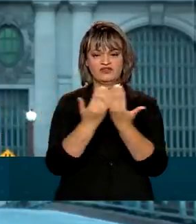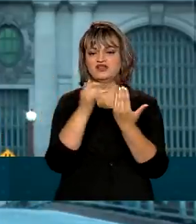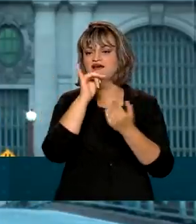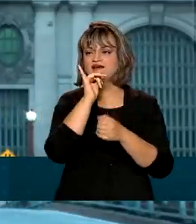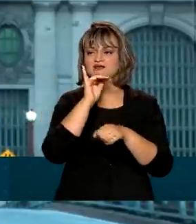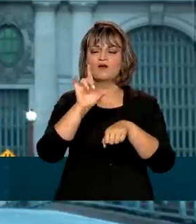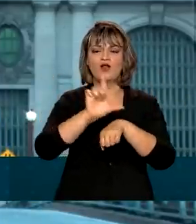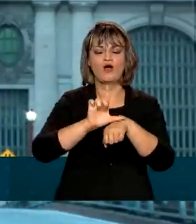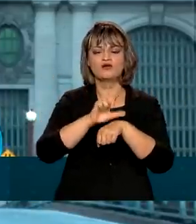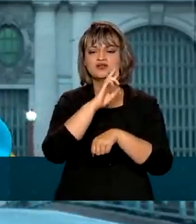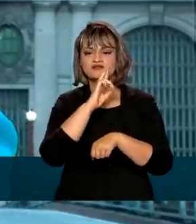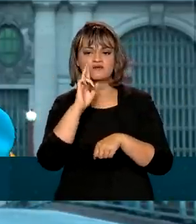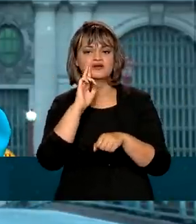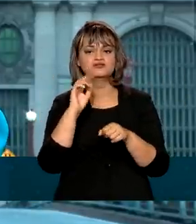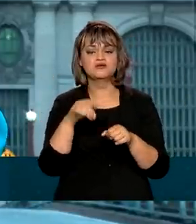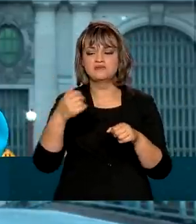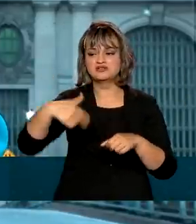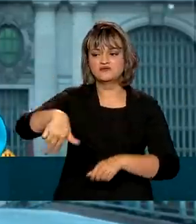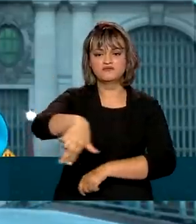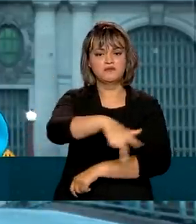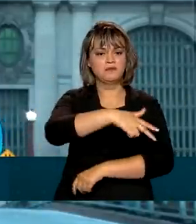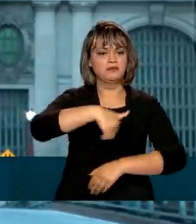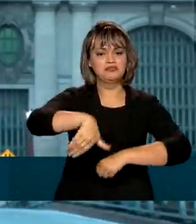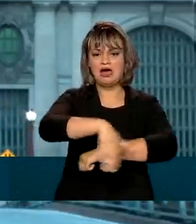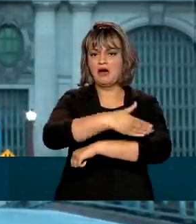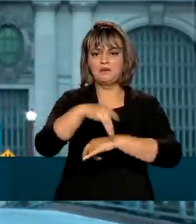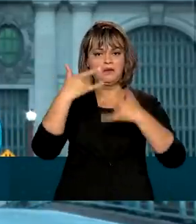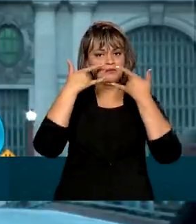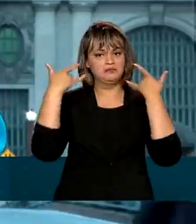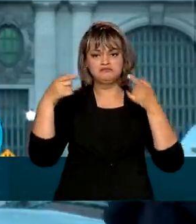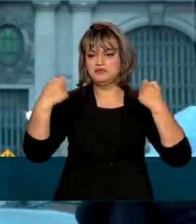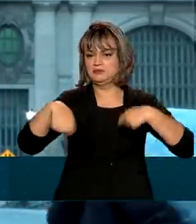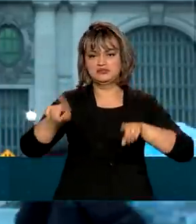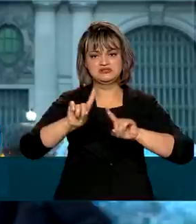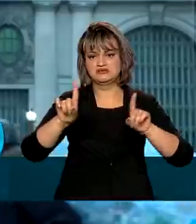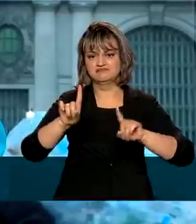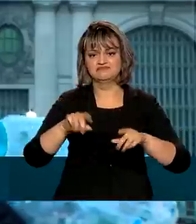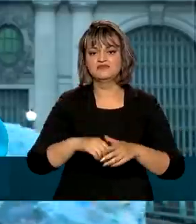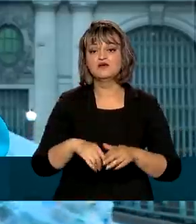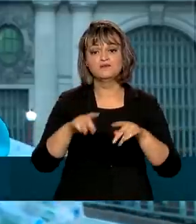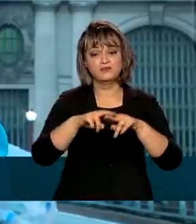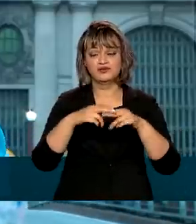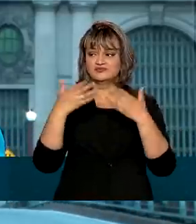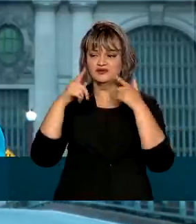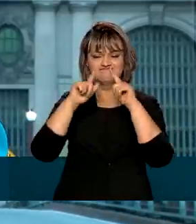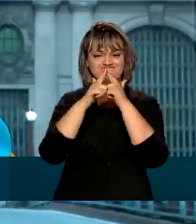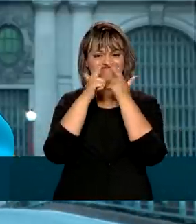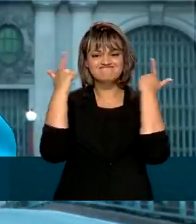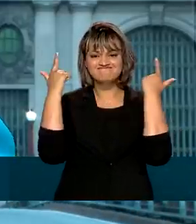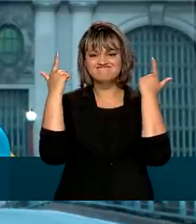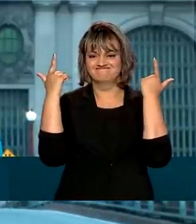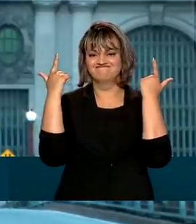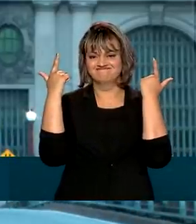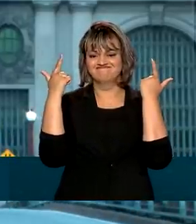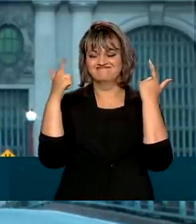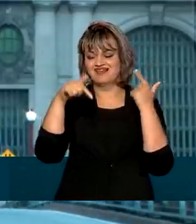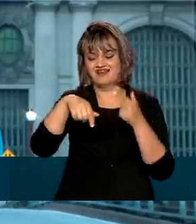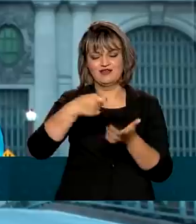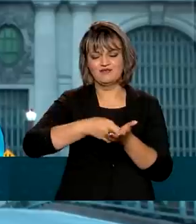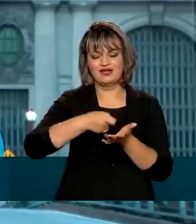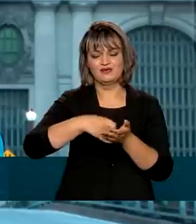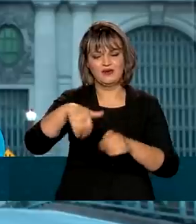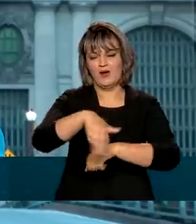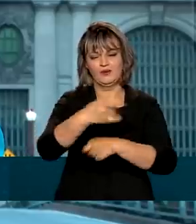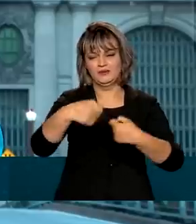lojas e restaurantes. Aqui na rua, por exemplo, não é obrigatório, até por isso que eu estou sem máscara nesse momento.